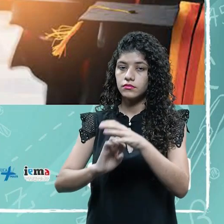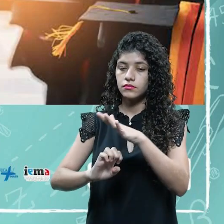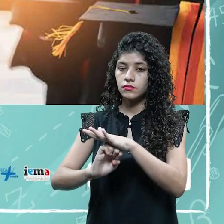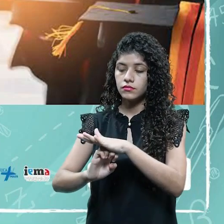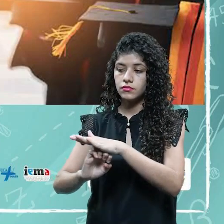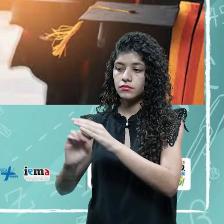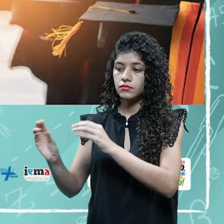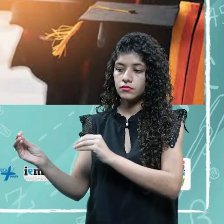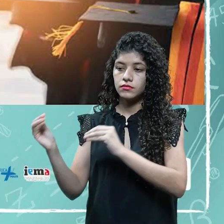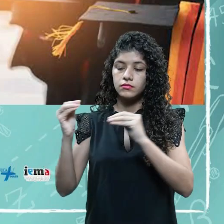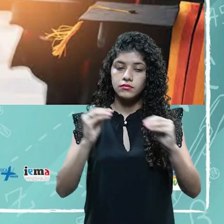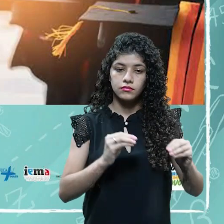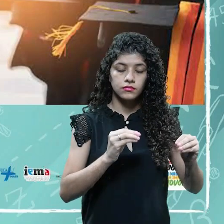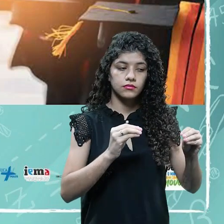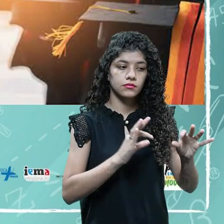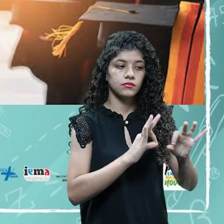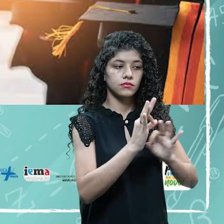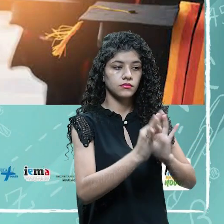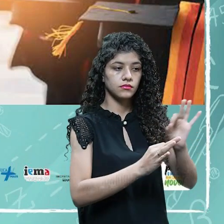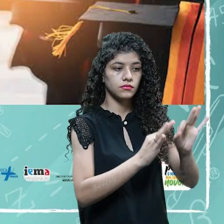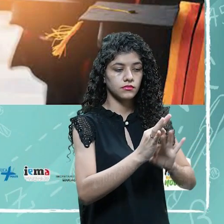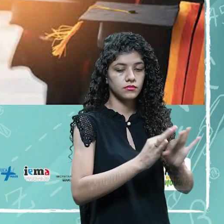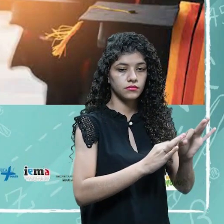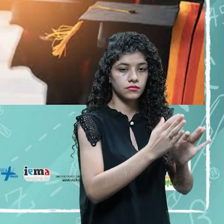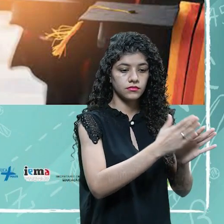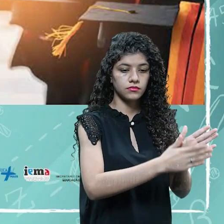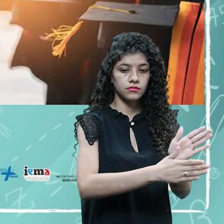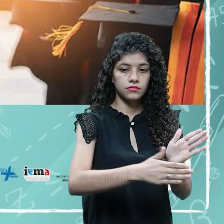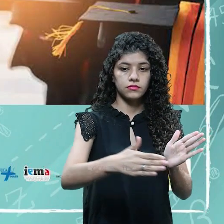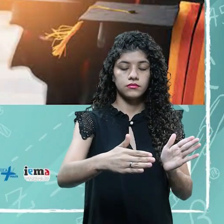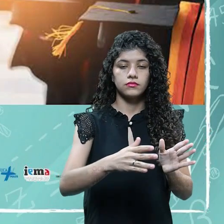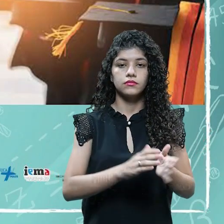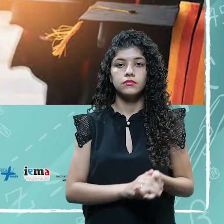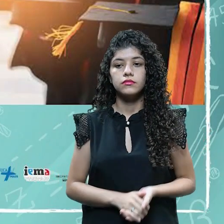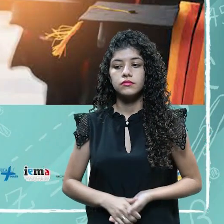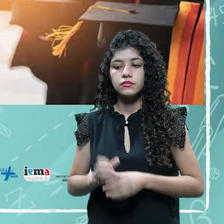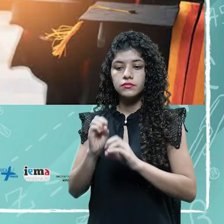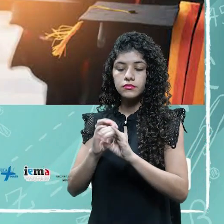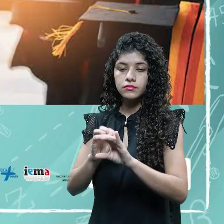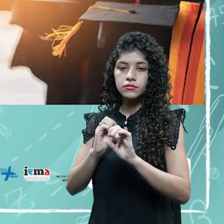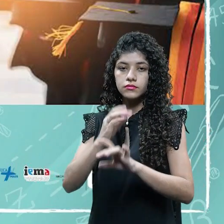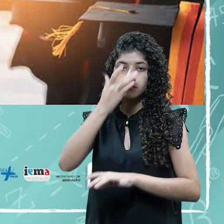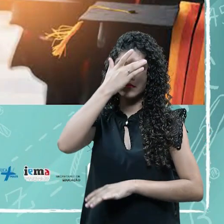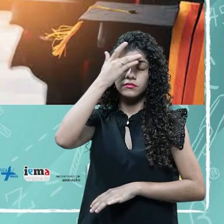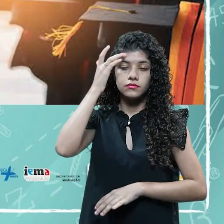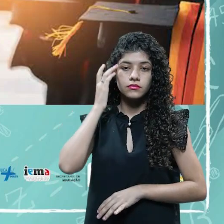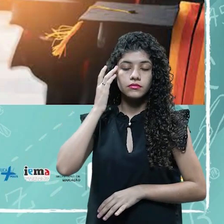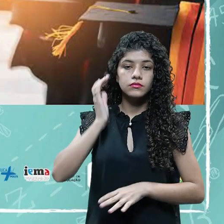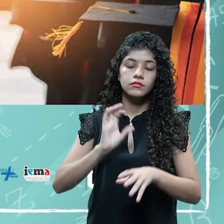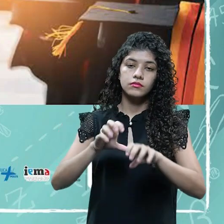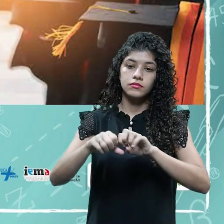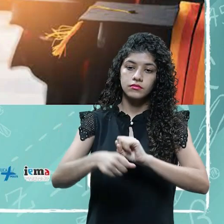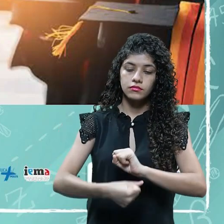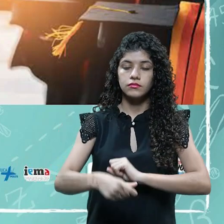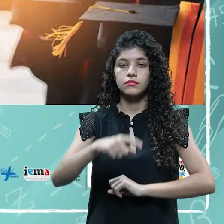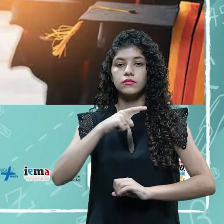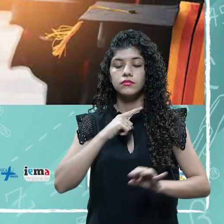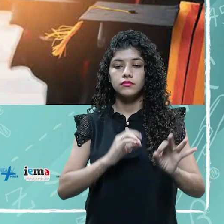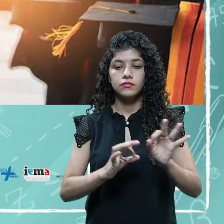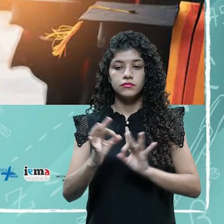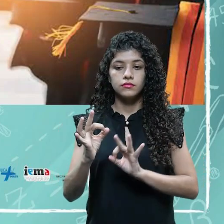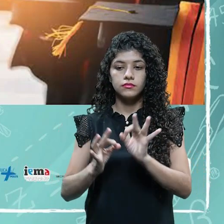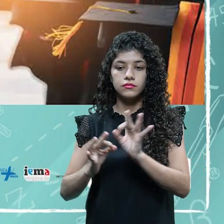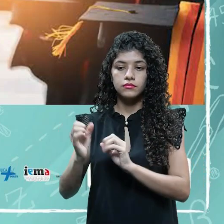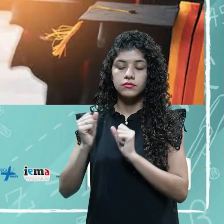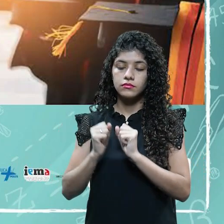com todos os passos a serem executados, né? Para orientar os formandos, né? Para manter a organização. Eles